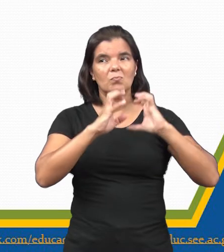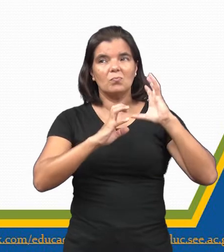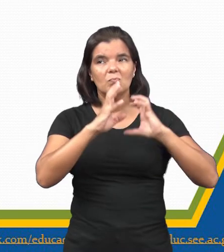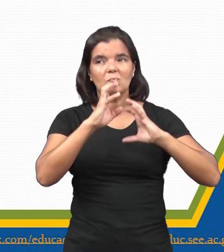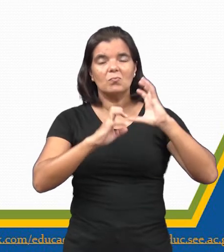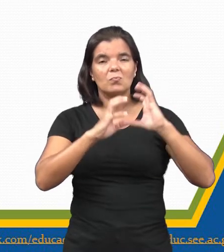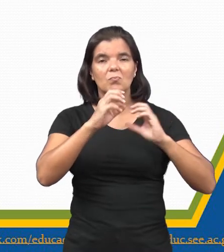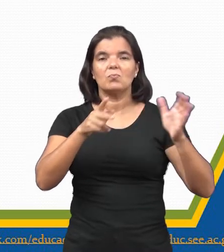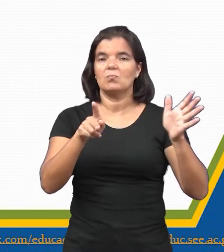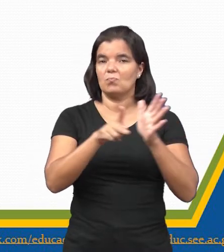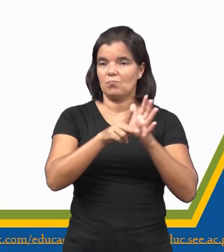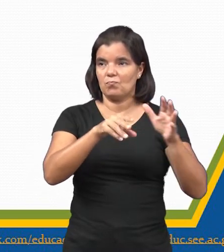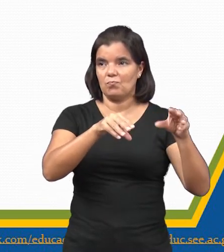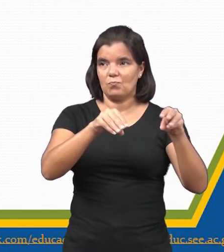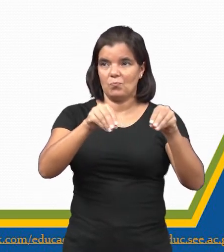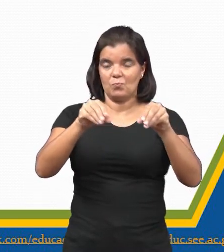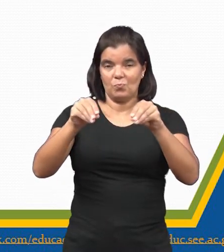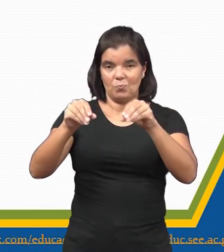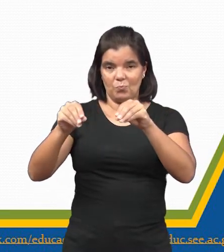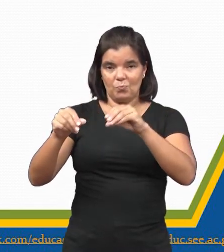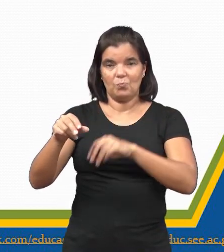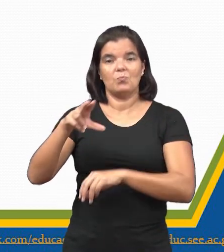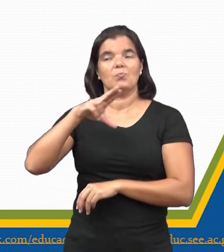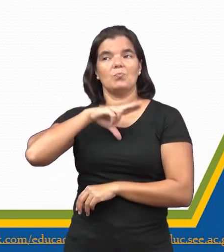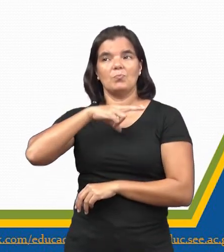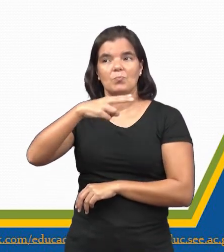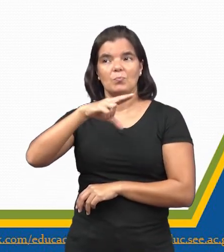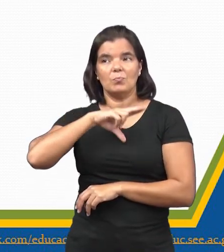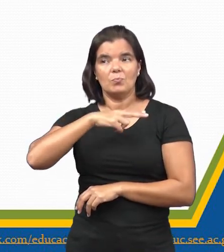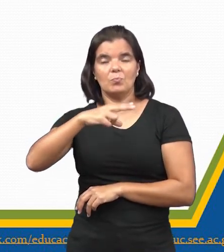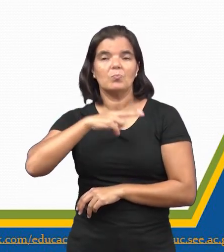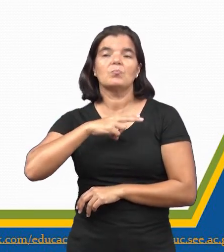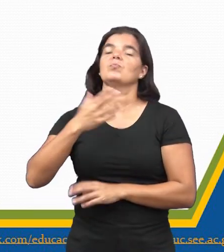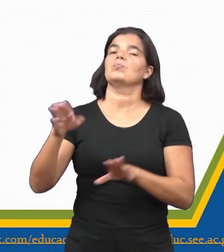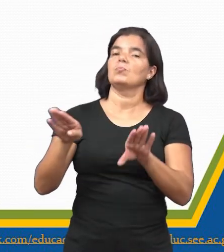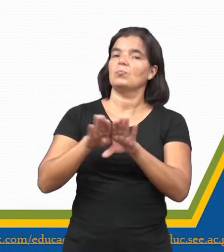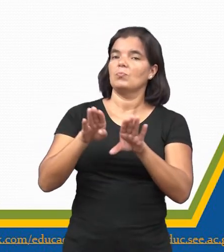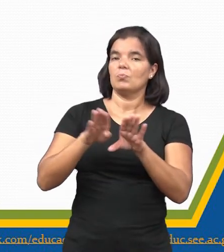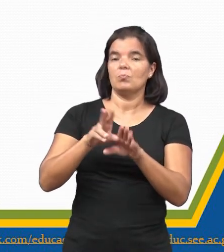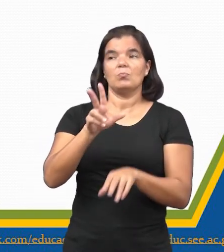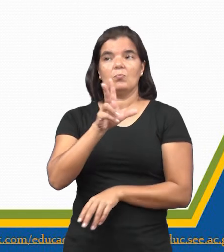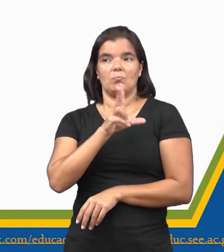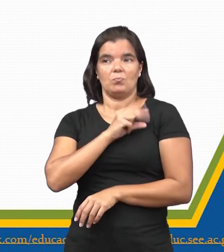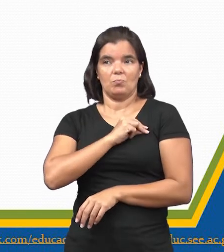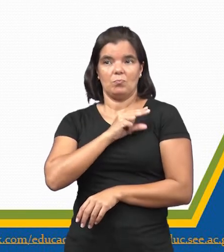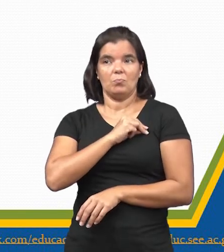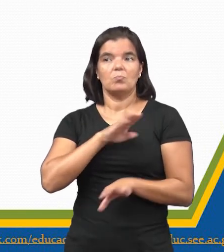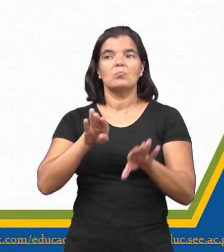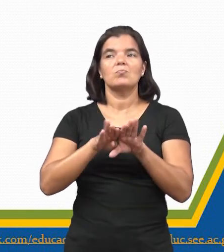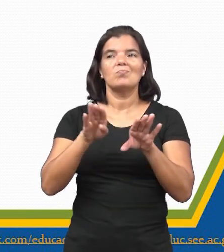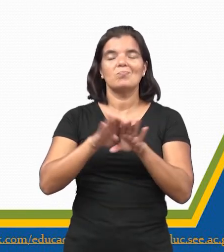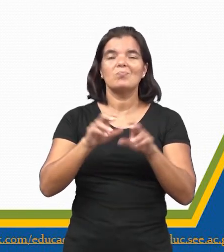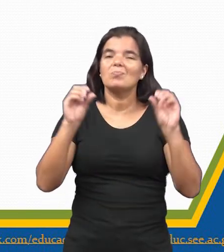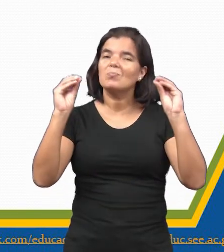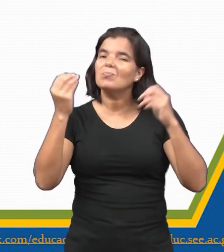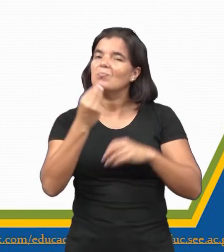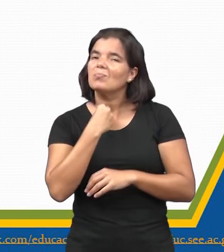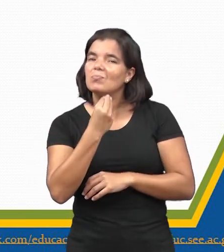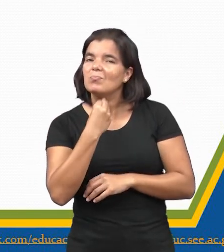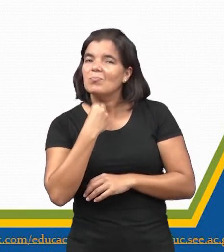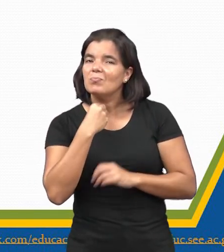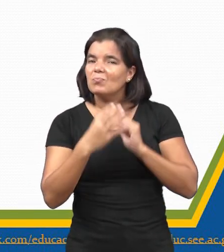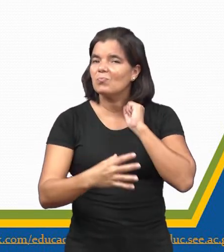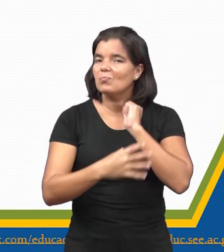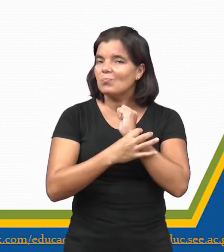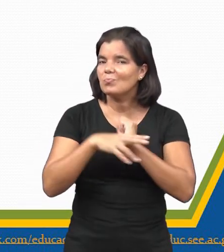deveriam, derivaram dos conflitos territoriais entre Portugal e Espanha, que fragilizaram o controle